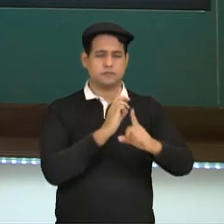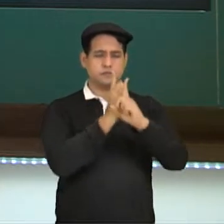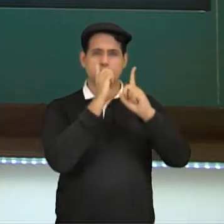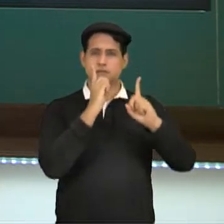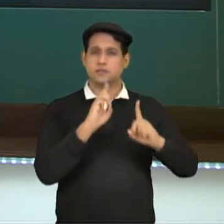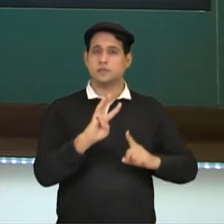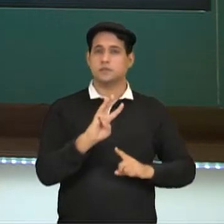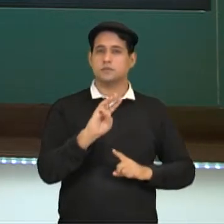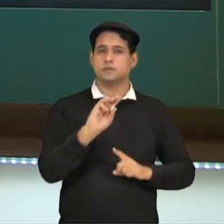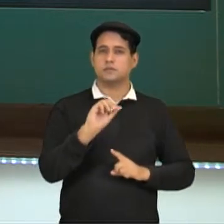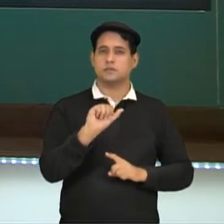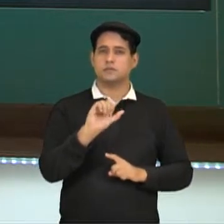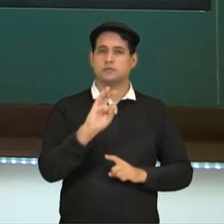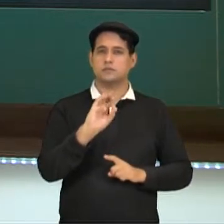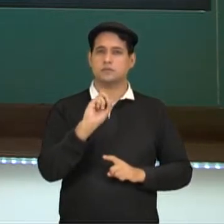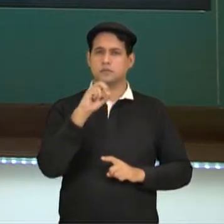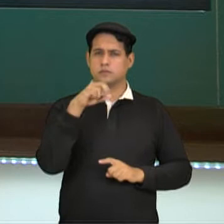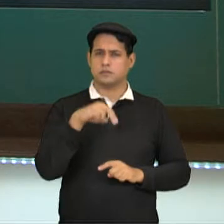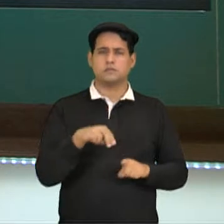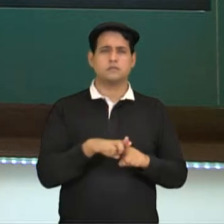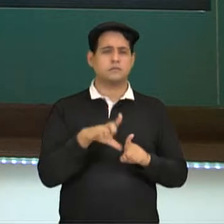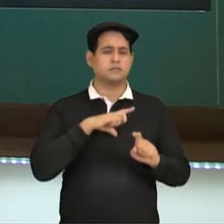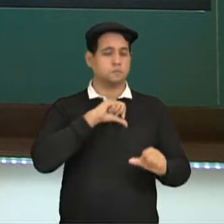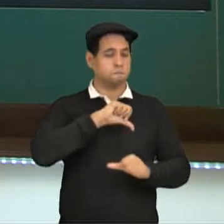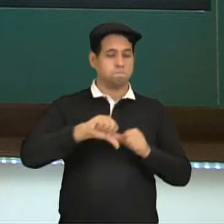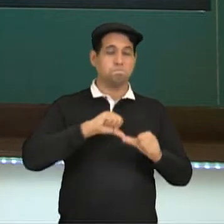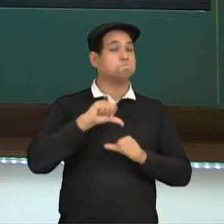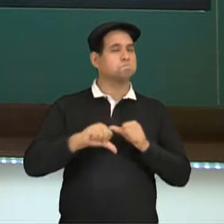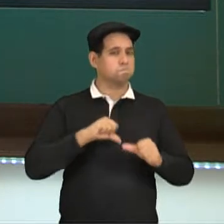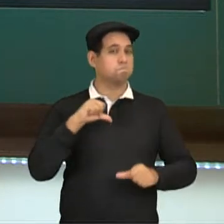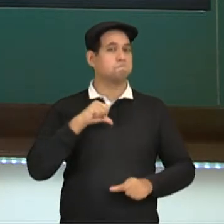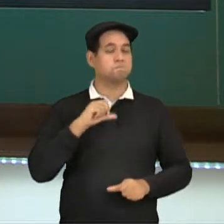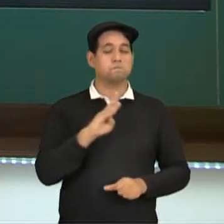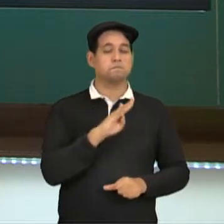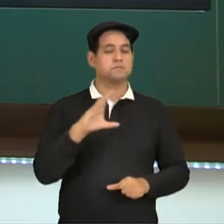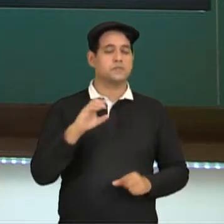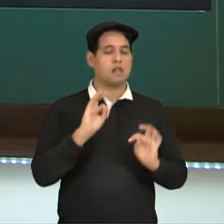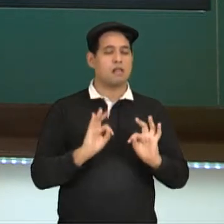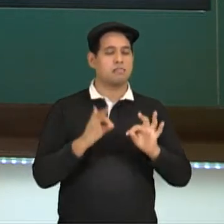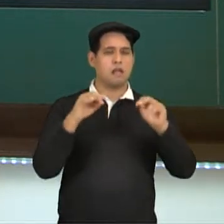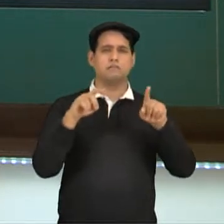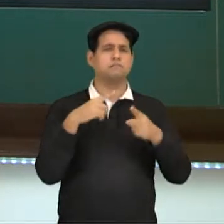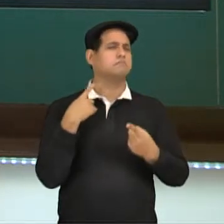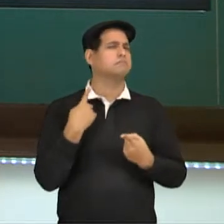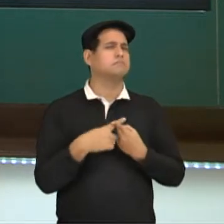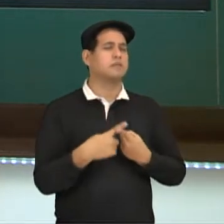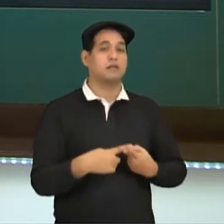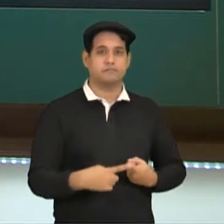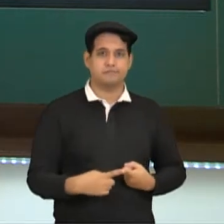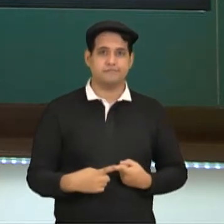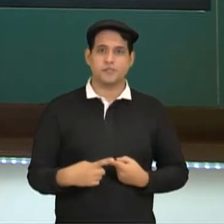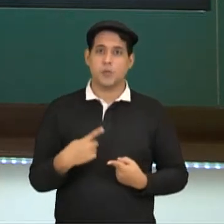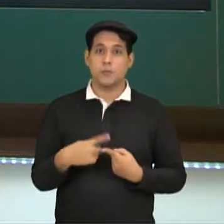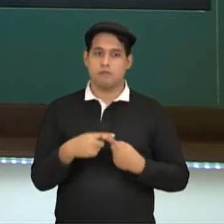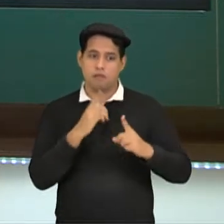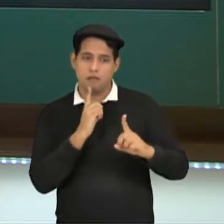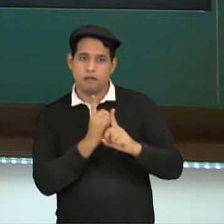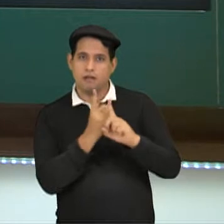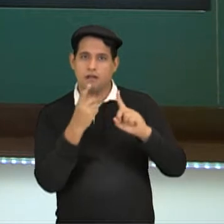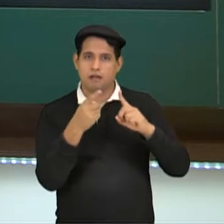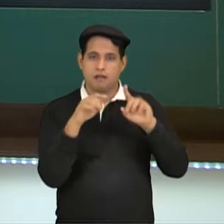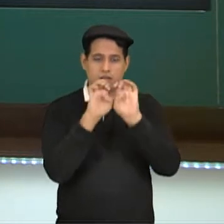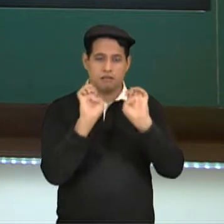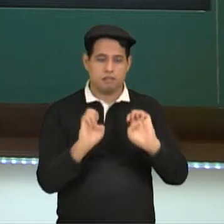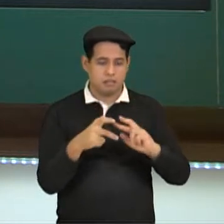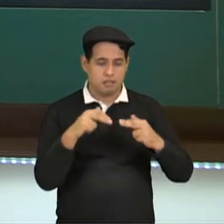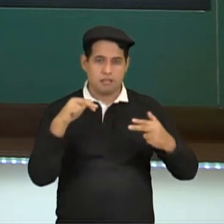por Watson e Crick, aí a gente tem uma mudança muito grande na biotecnologia, porque a descoberta da estrutura do DNA abriu